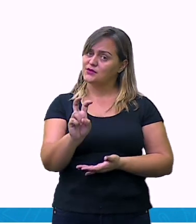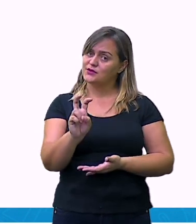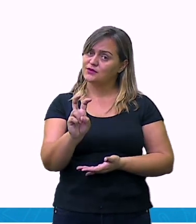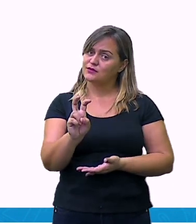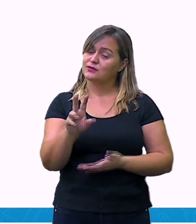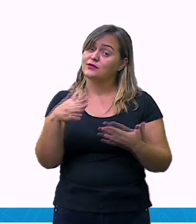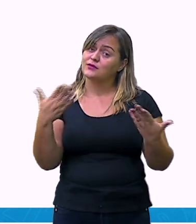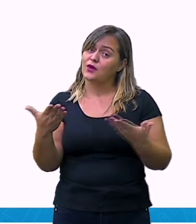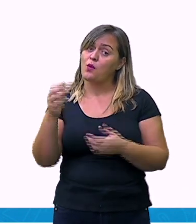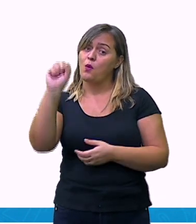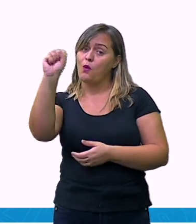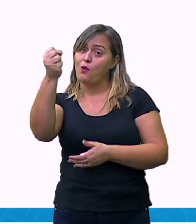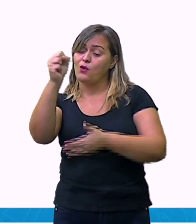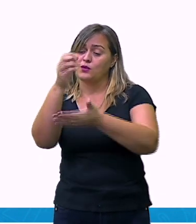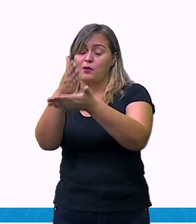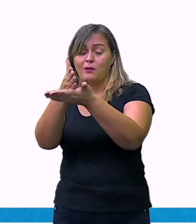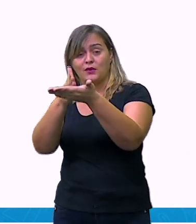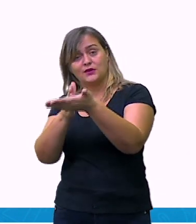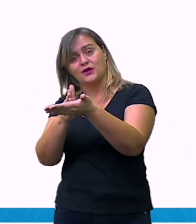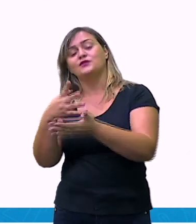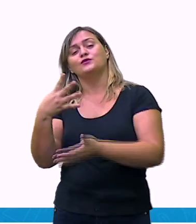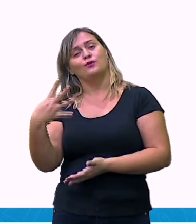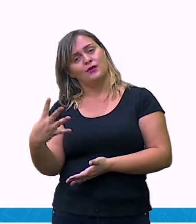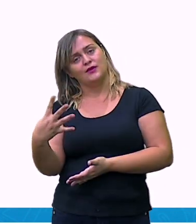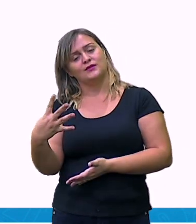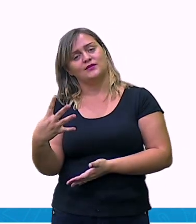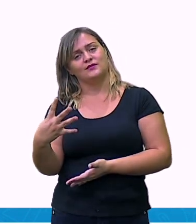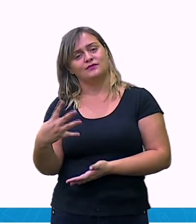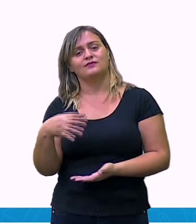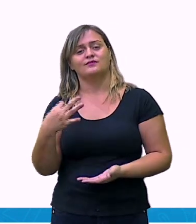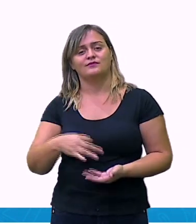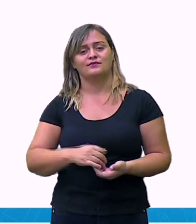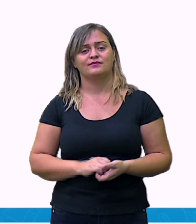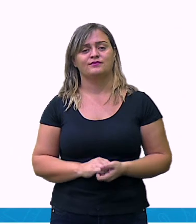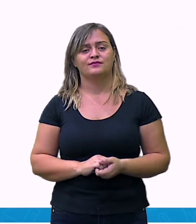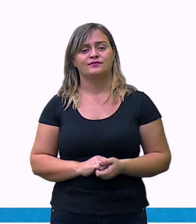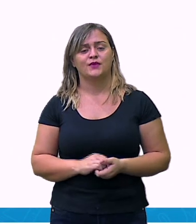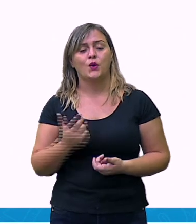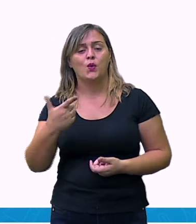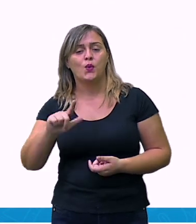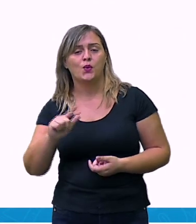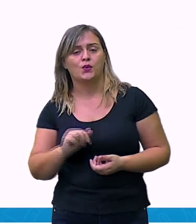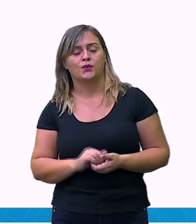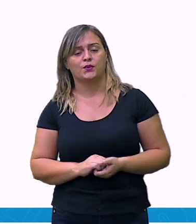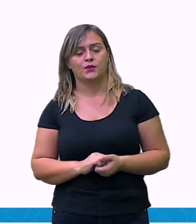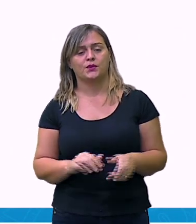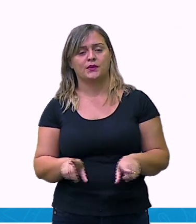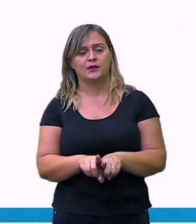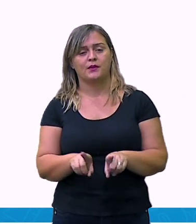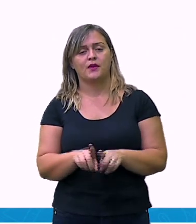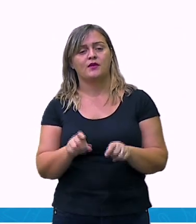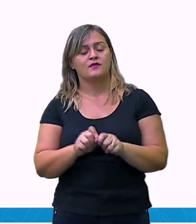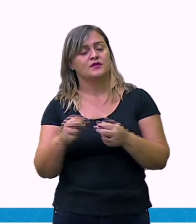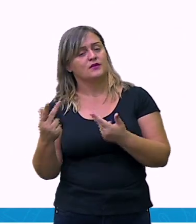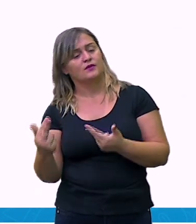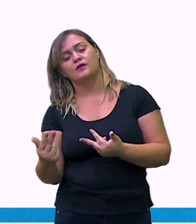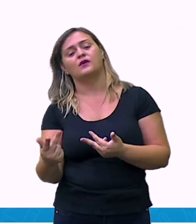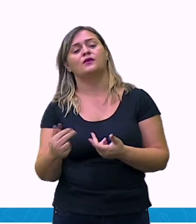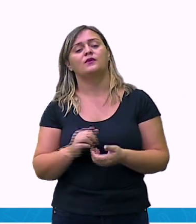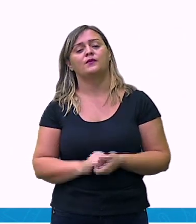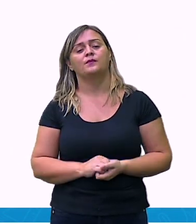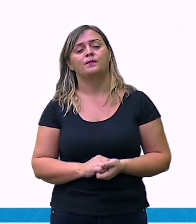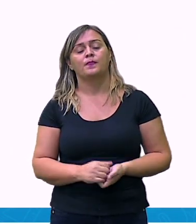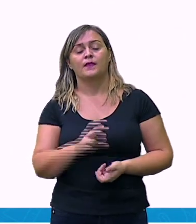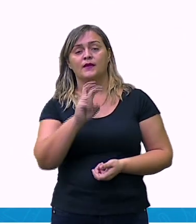metade de dez por cento. Certo? Vamos para o próximo aqui. Eu vou fazer o mesmo processo. Olha, eu vou